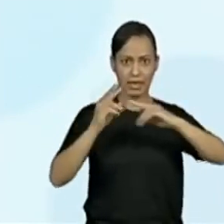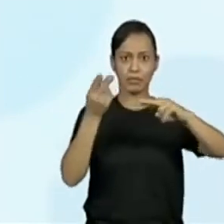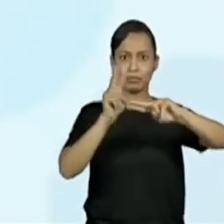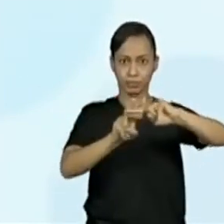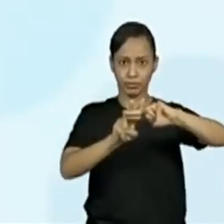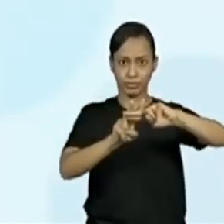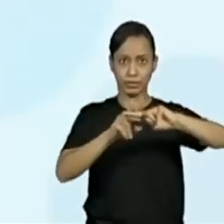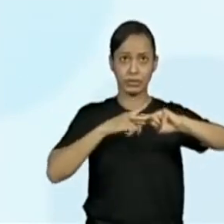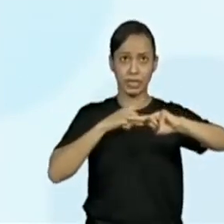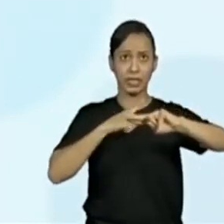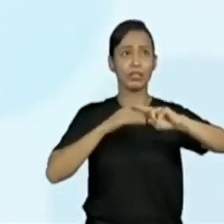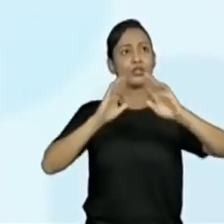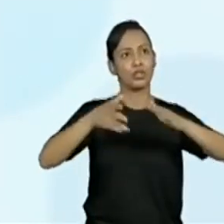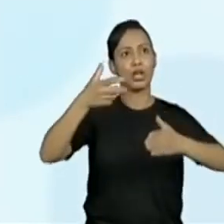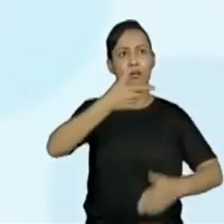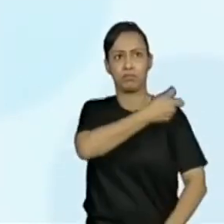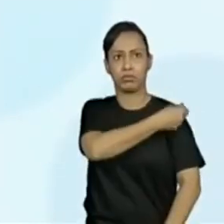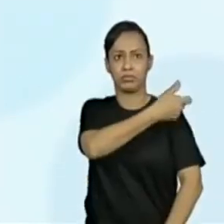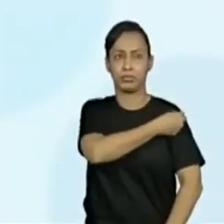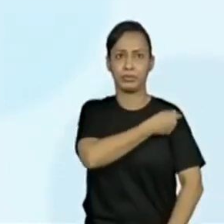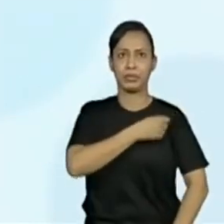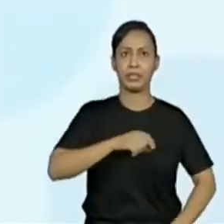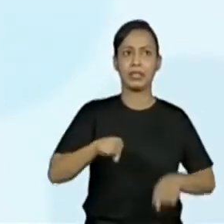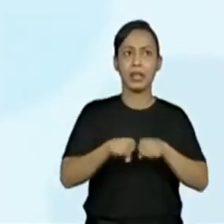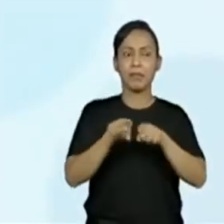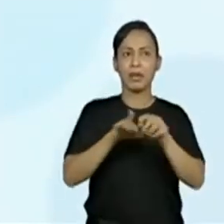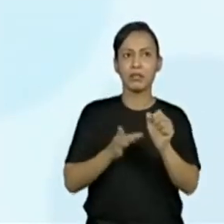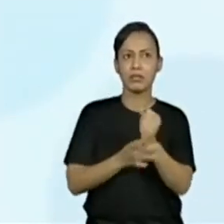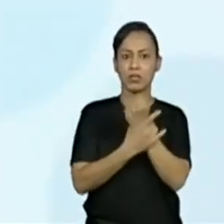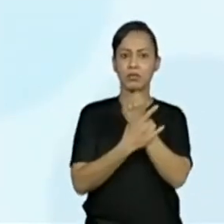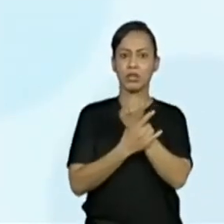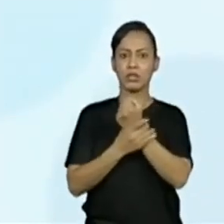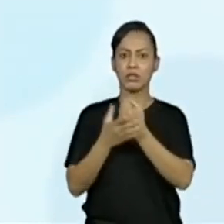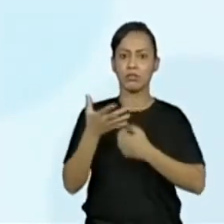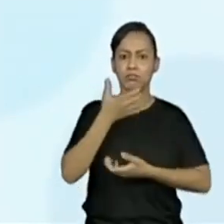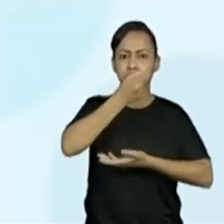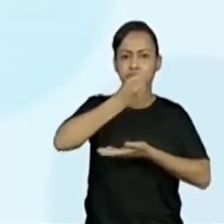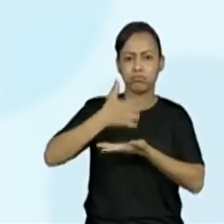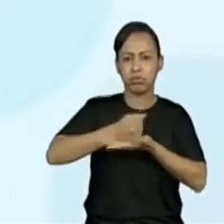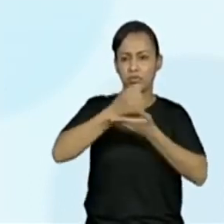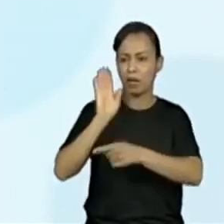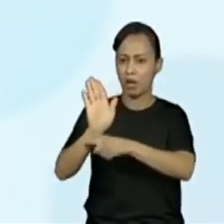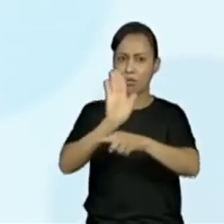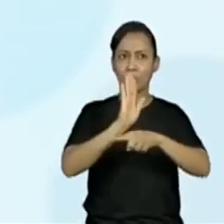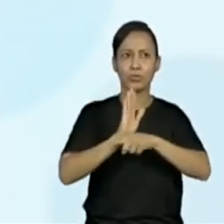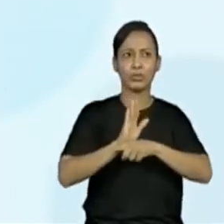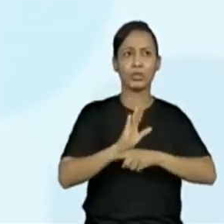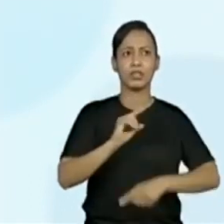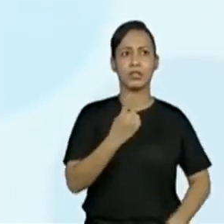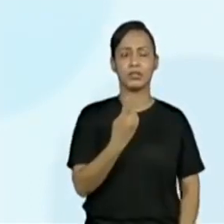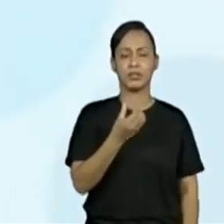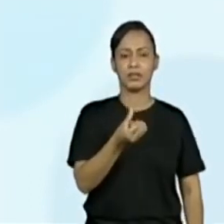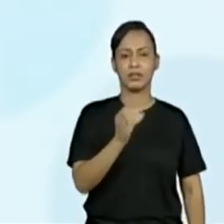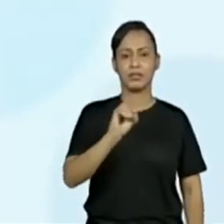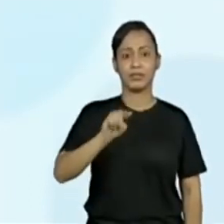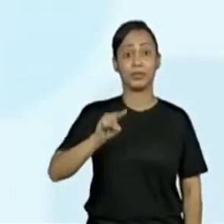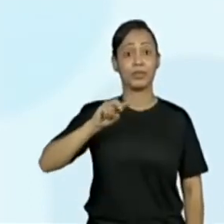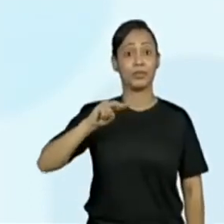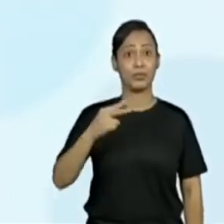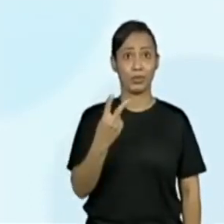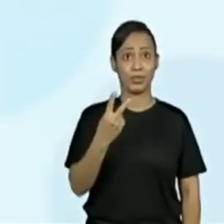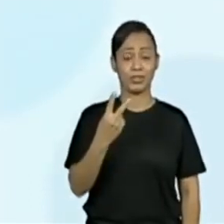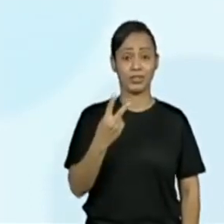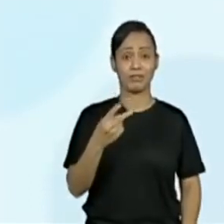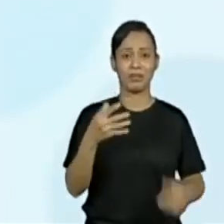profissionais das forças de segurança e salvamento e 120 mil, 120 mil, 1,6 mil